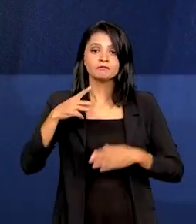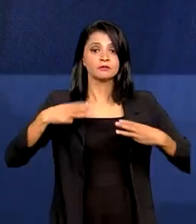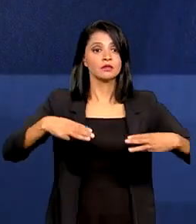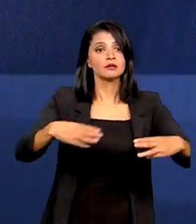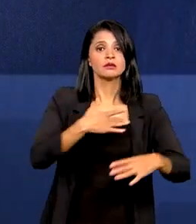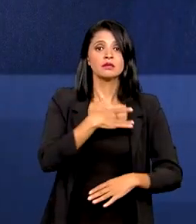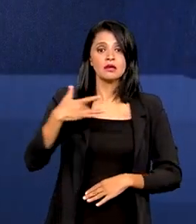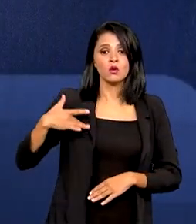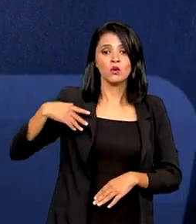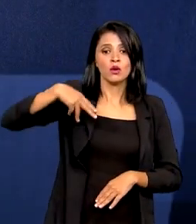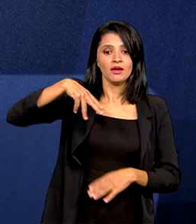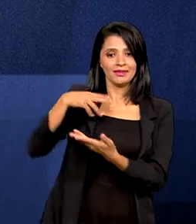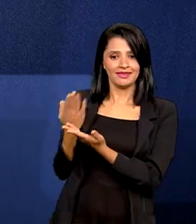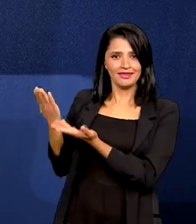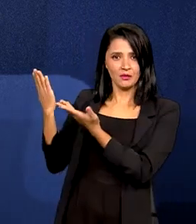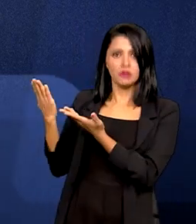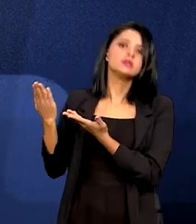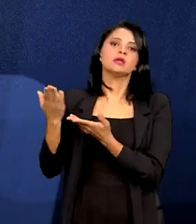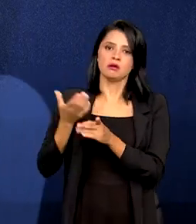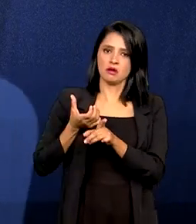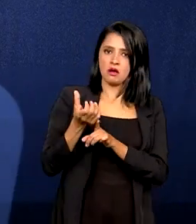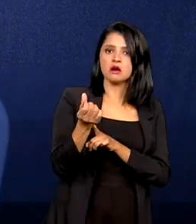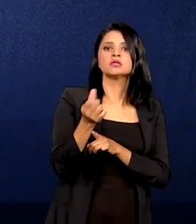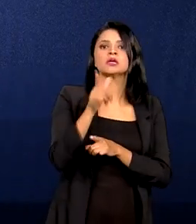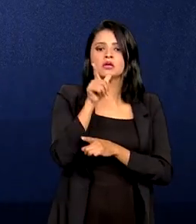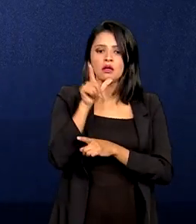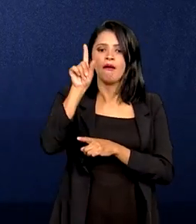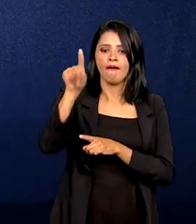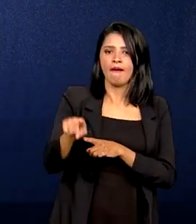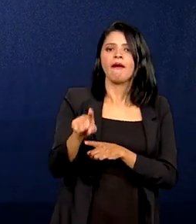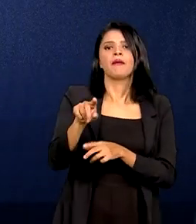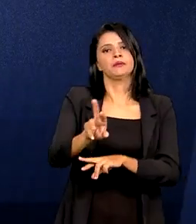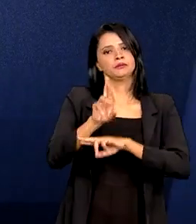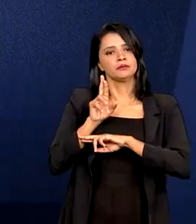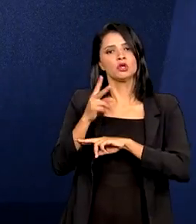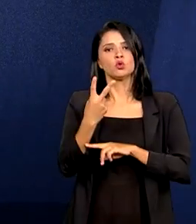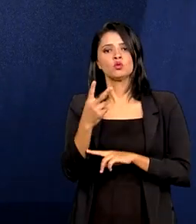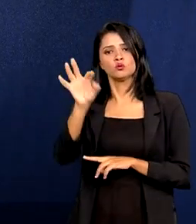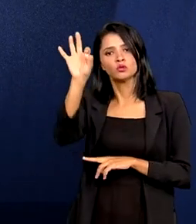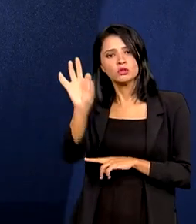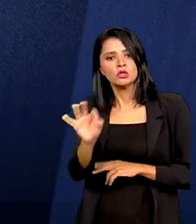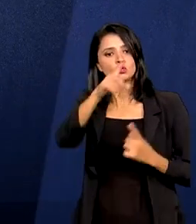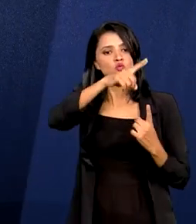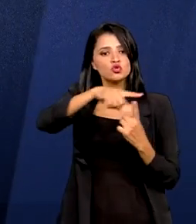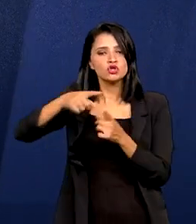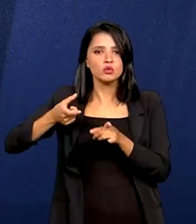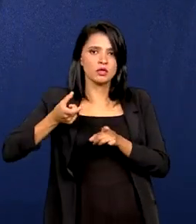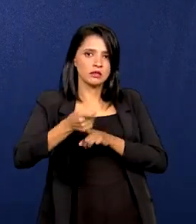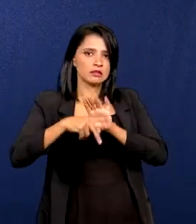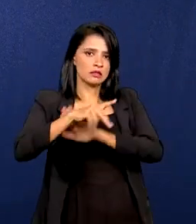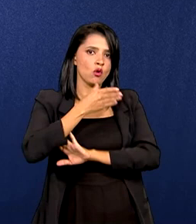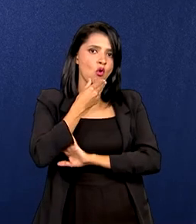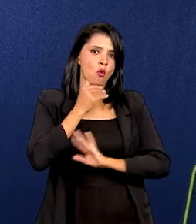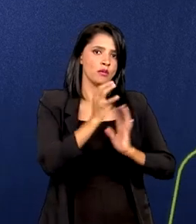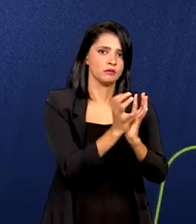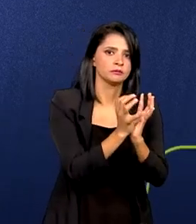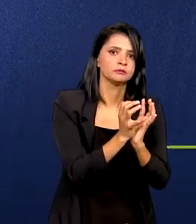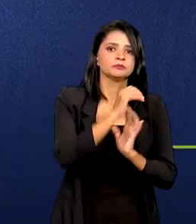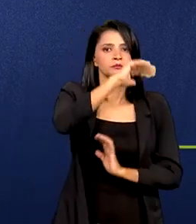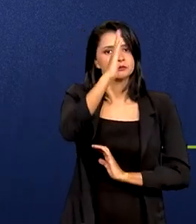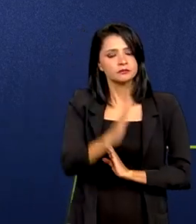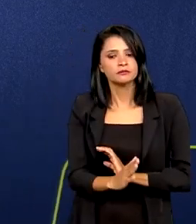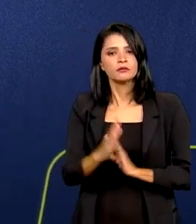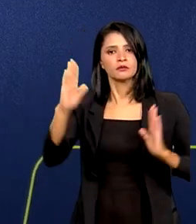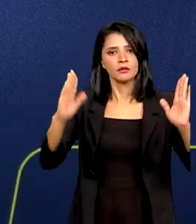da Saúde, a neoplasia maligna de pênis representa 2% dos tipos de câncer em homens no Brasil. Entre